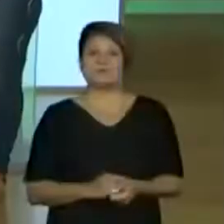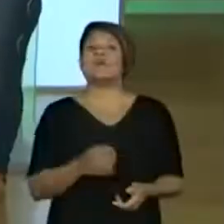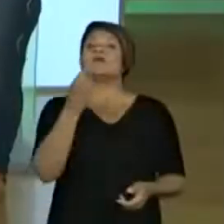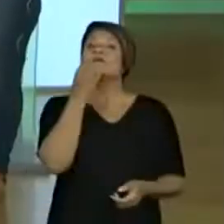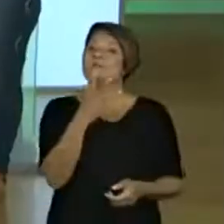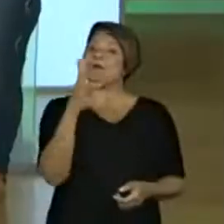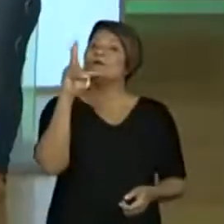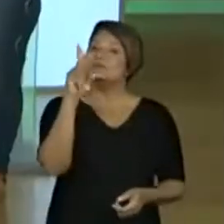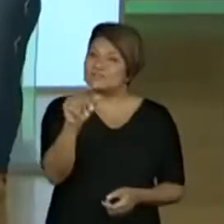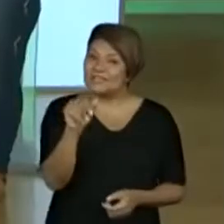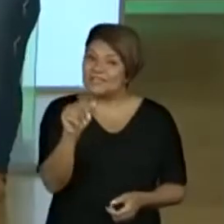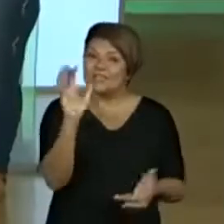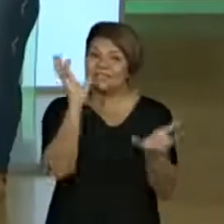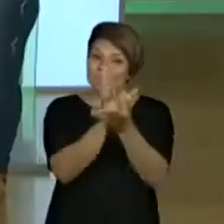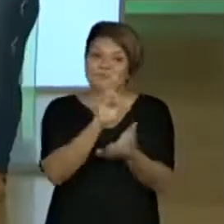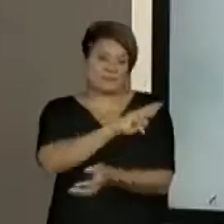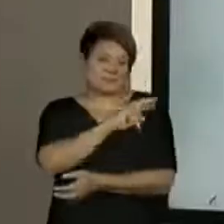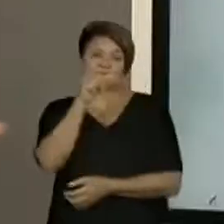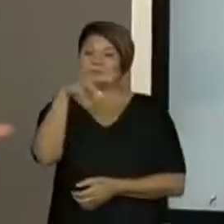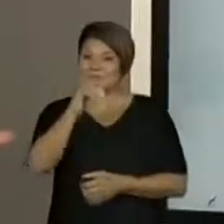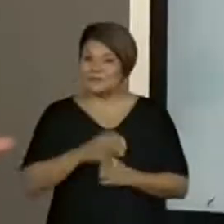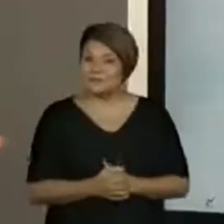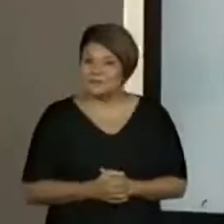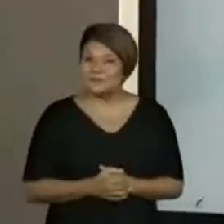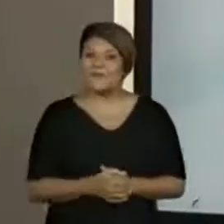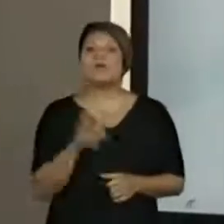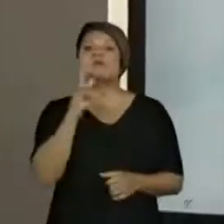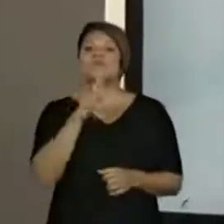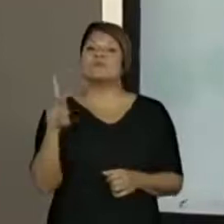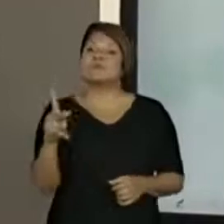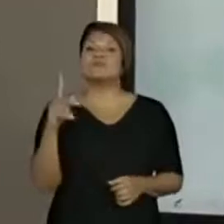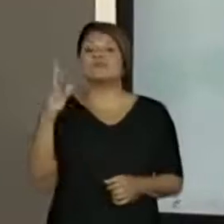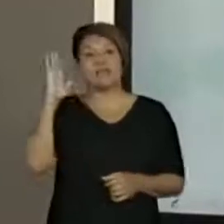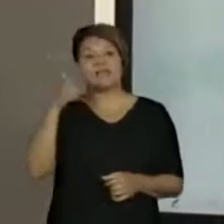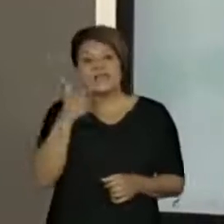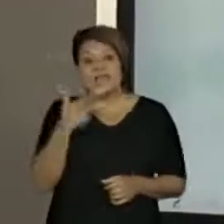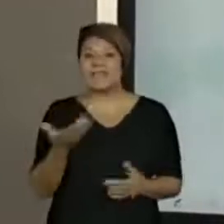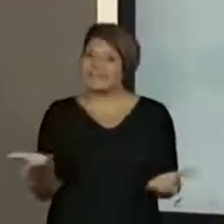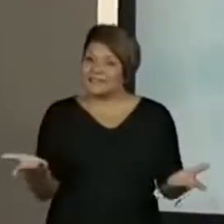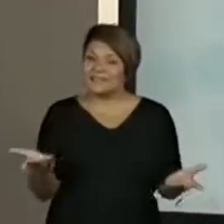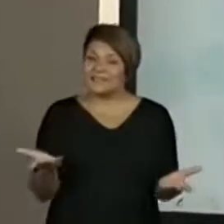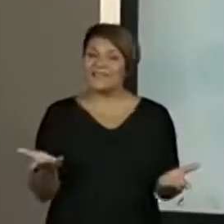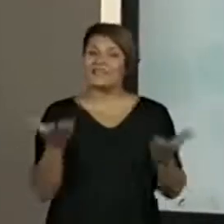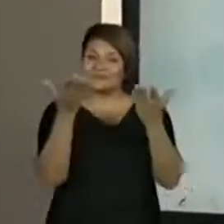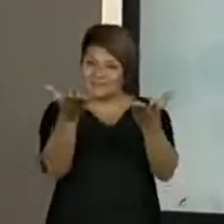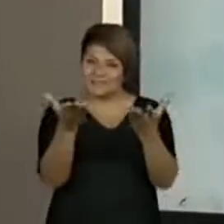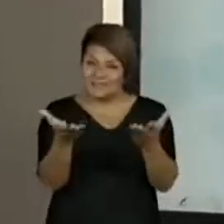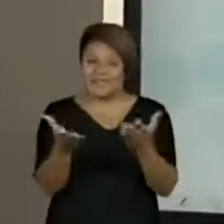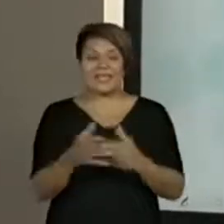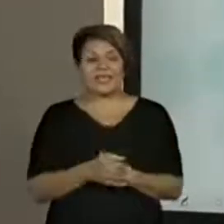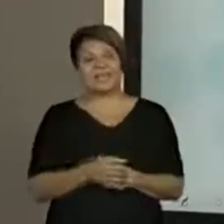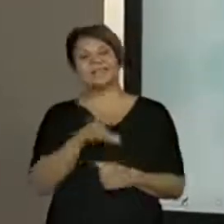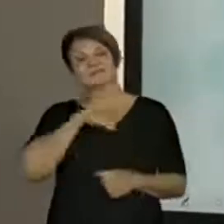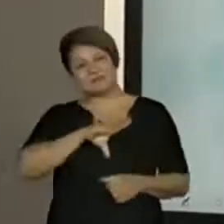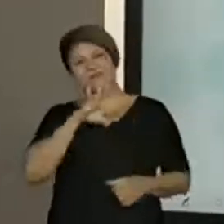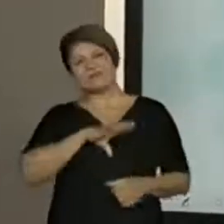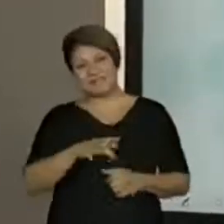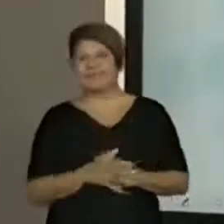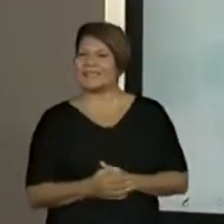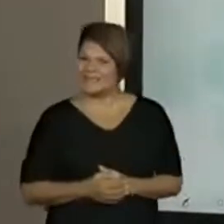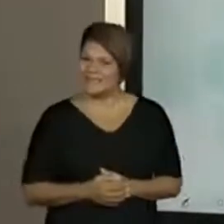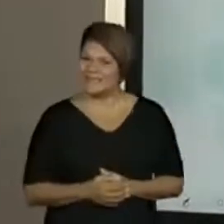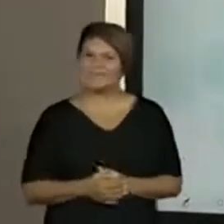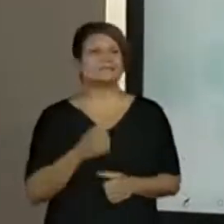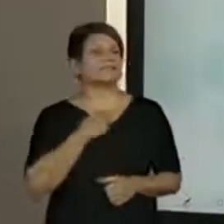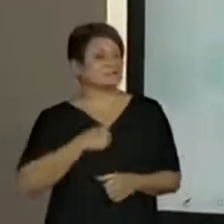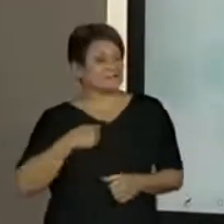Bom dia, turma do segundo ano! Olha a professora Kelly aqui com vocês para uma aula de língua portuguesa. Estava com